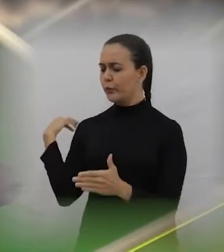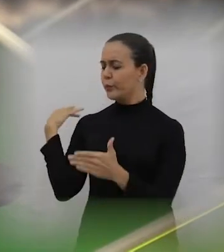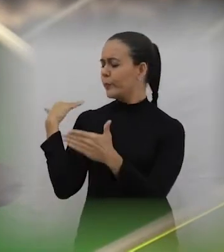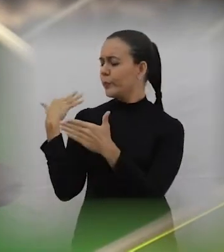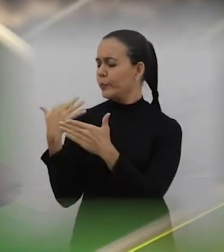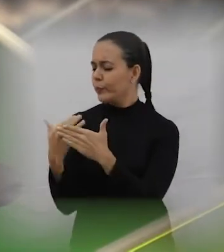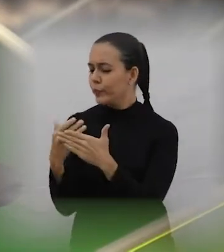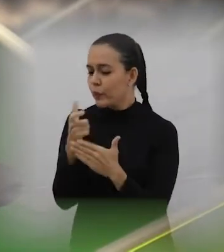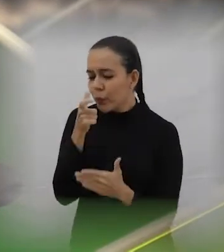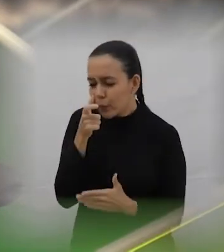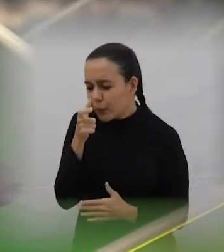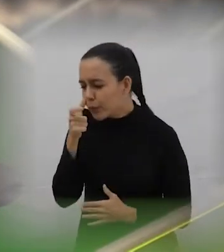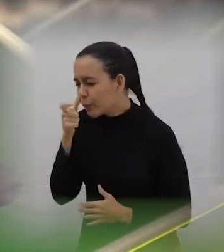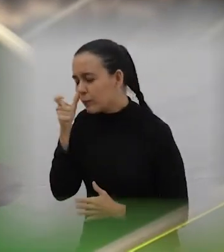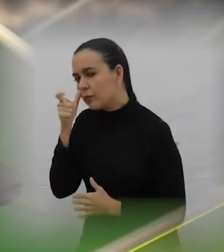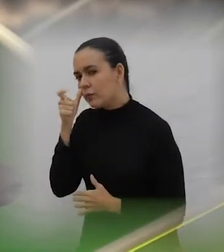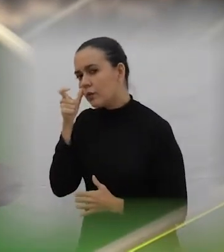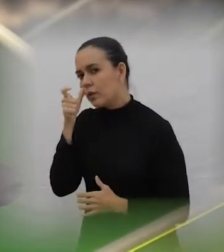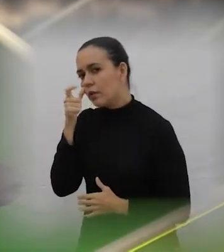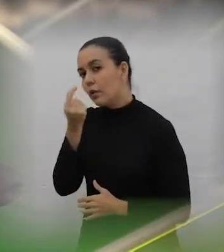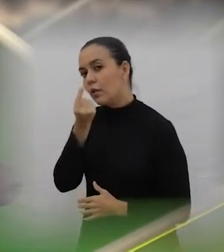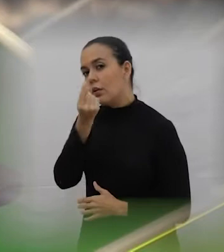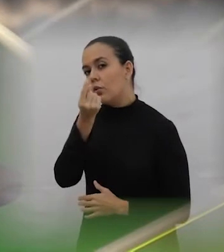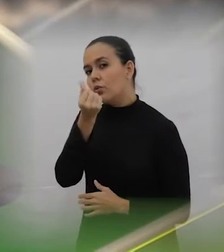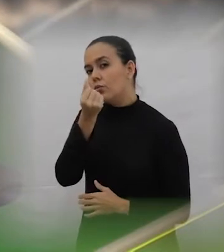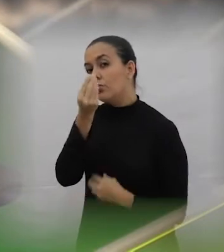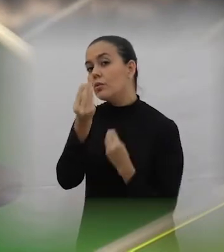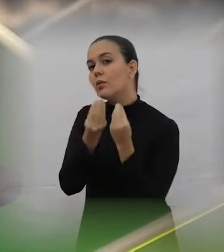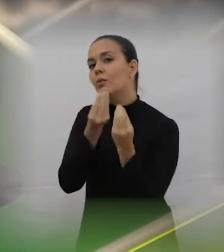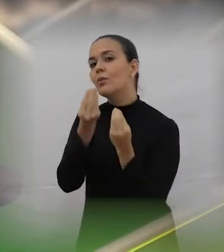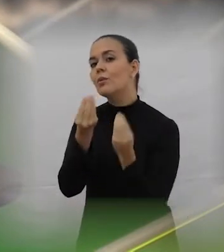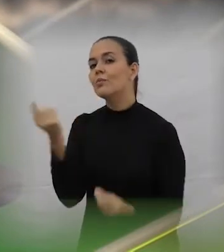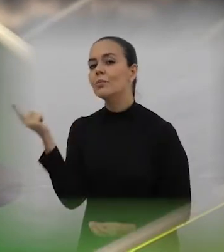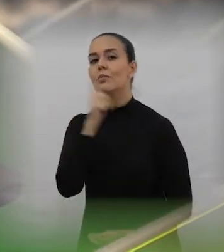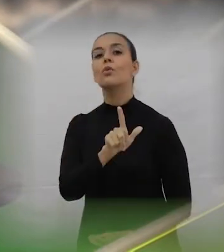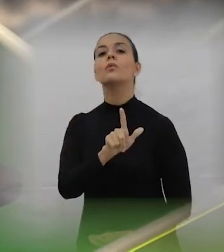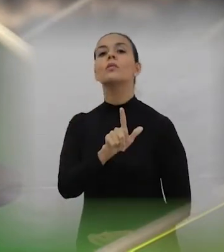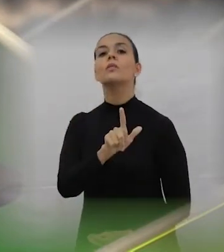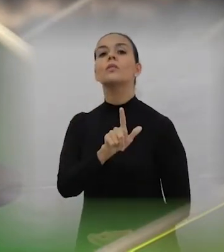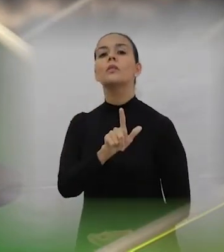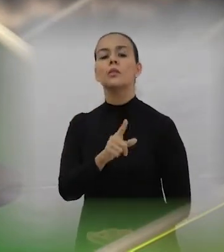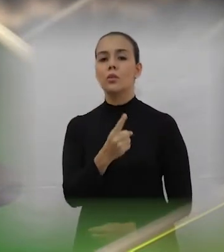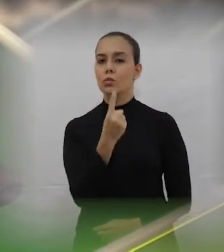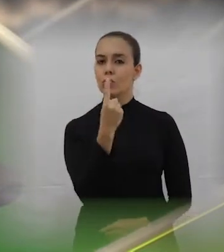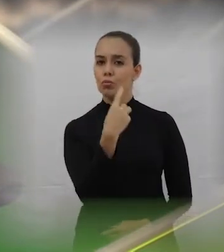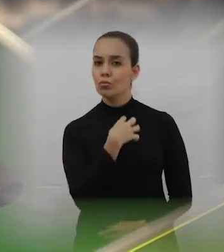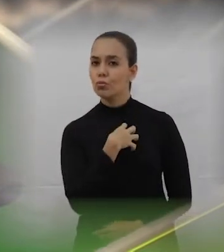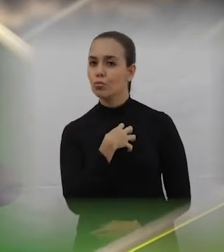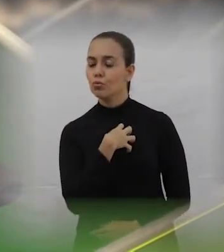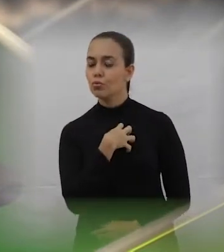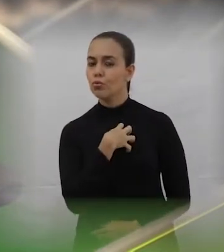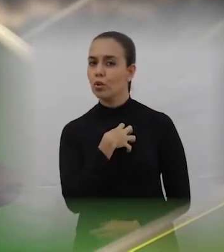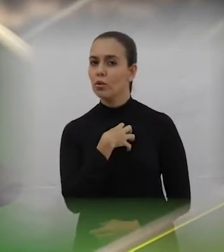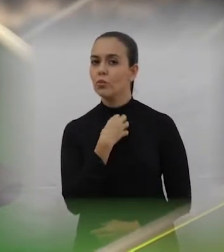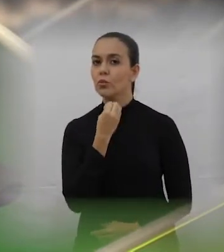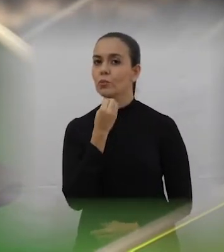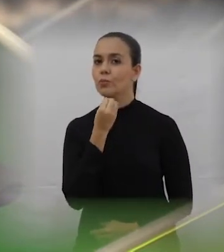Só uma fórmula eficiente para que a gente possa tirar a China dessa